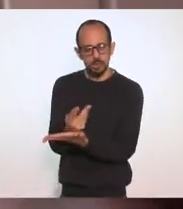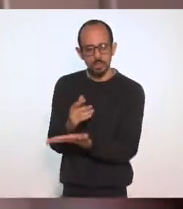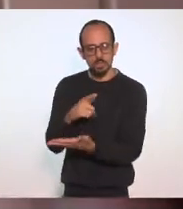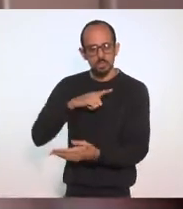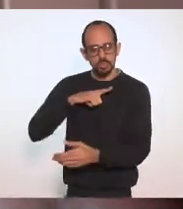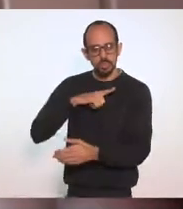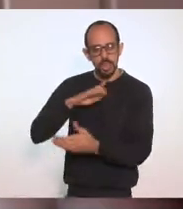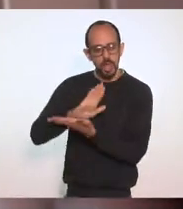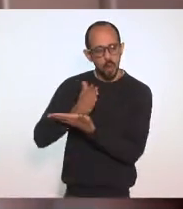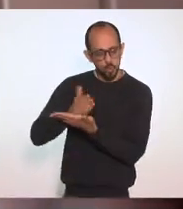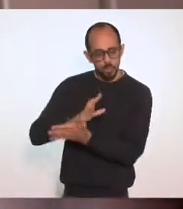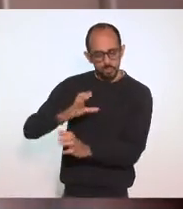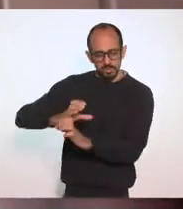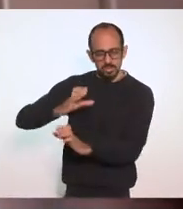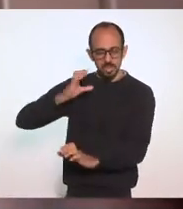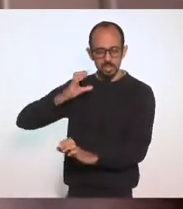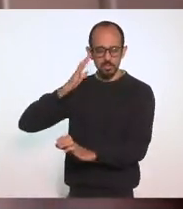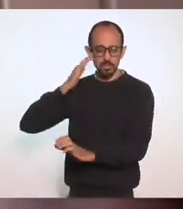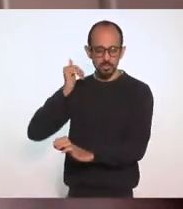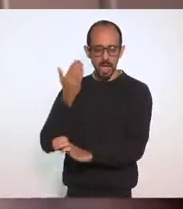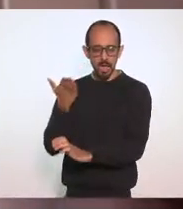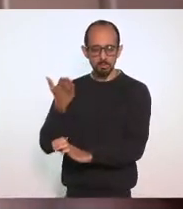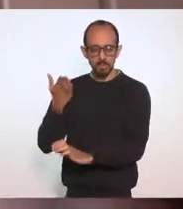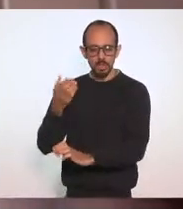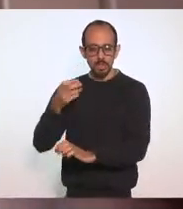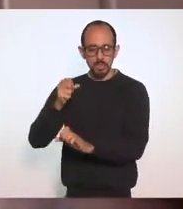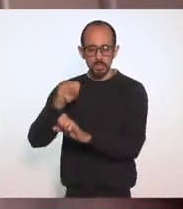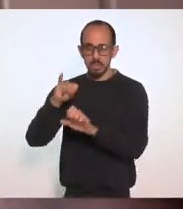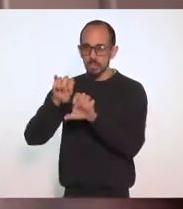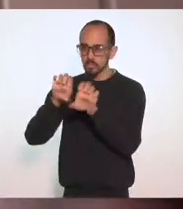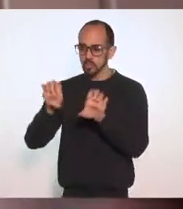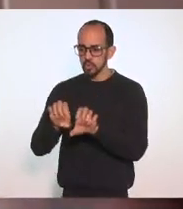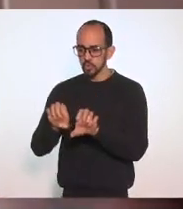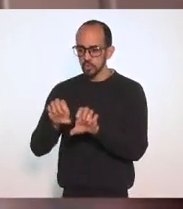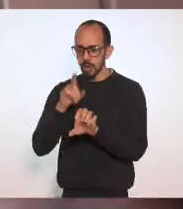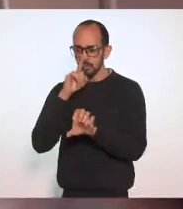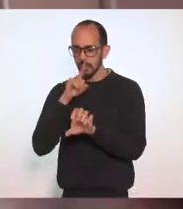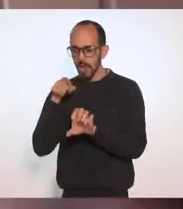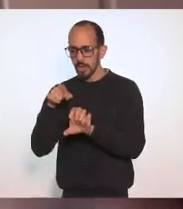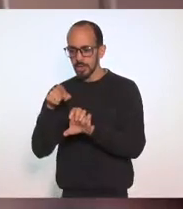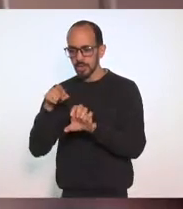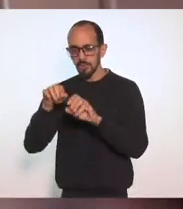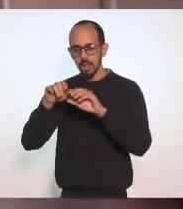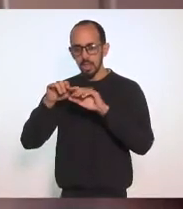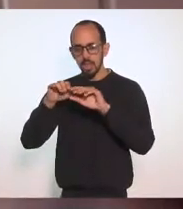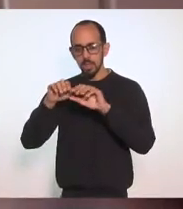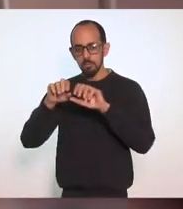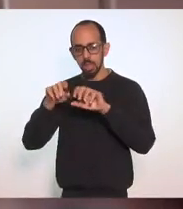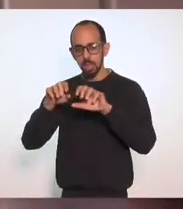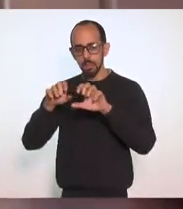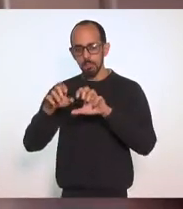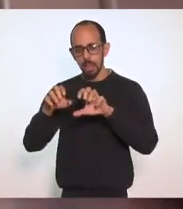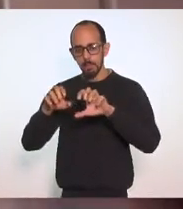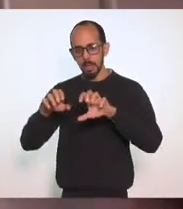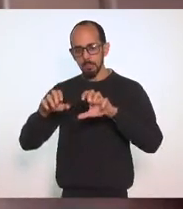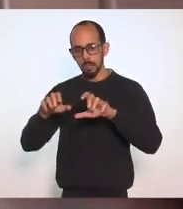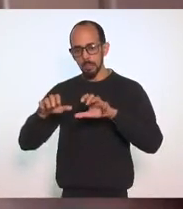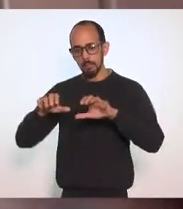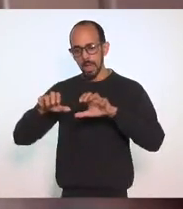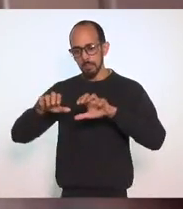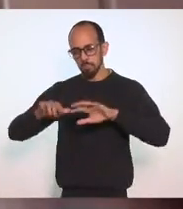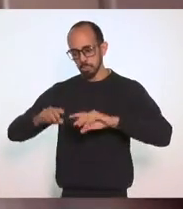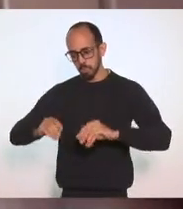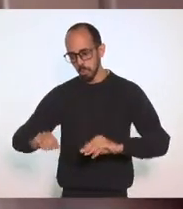aqui Quando a gente não cuida Das fissuras Elas vão se aprofundando Até que a gente Tenha